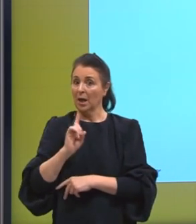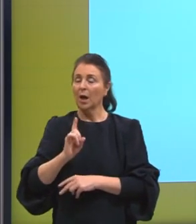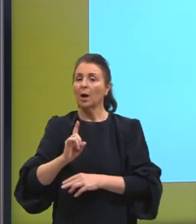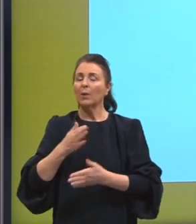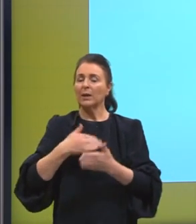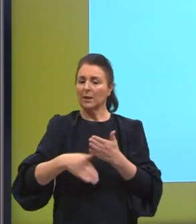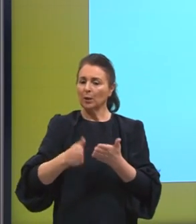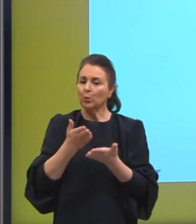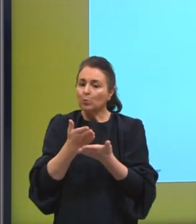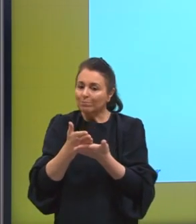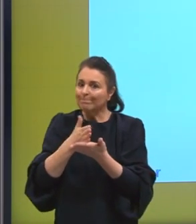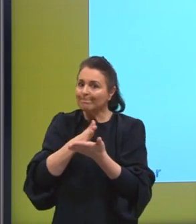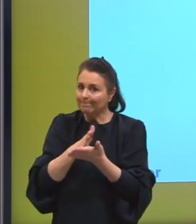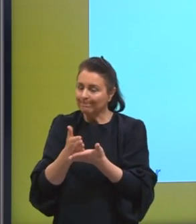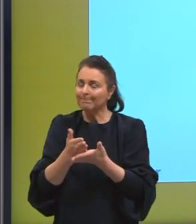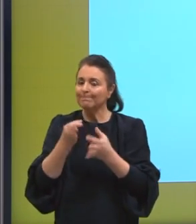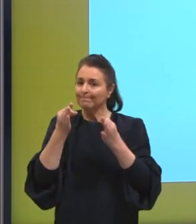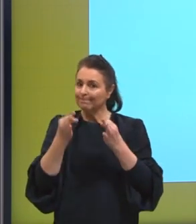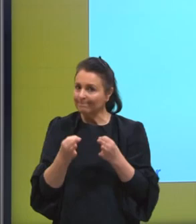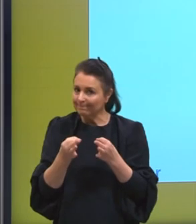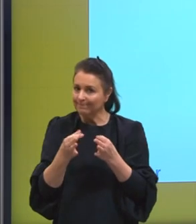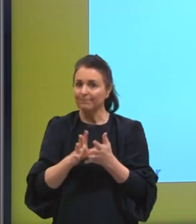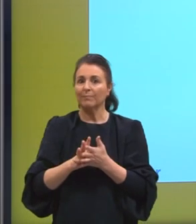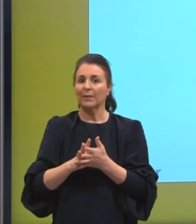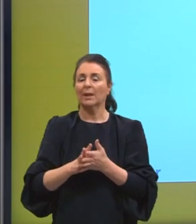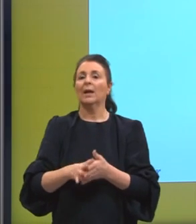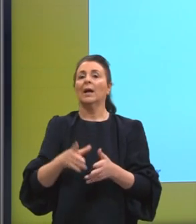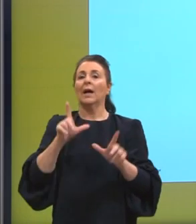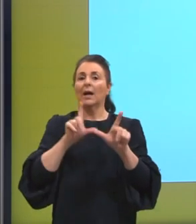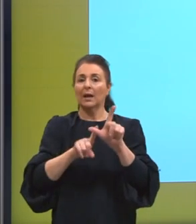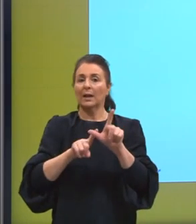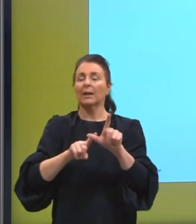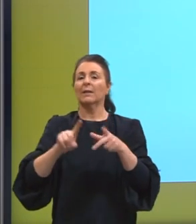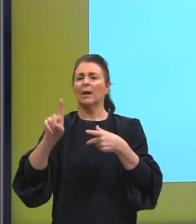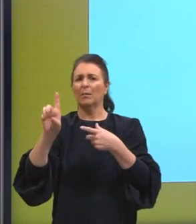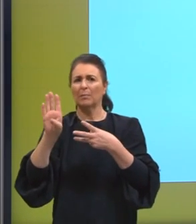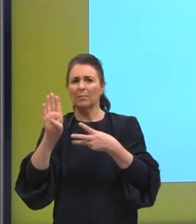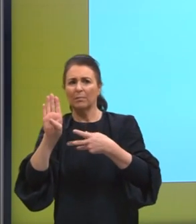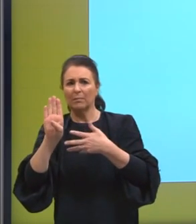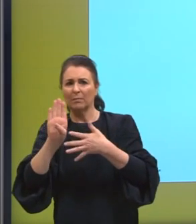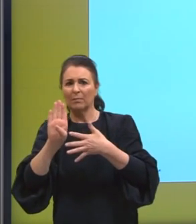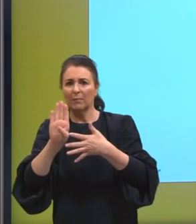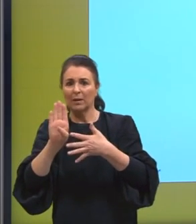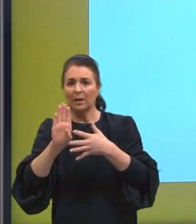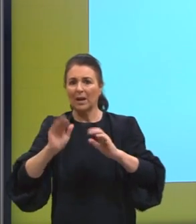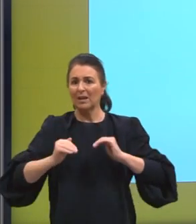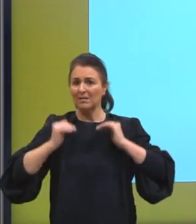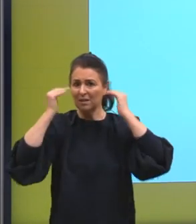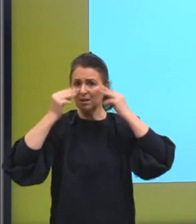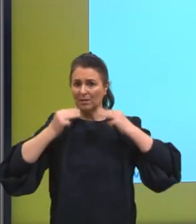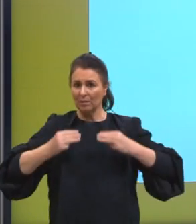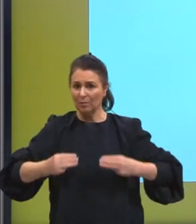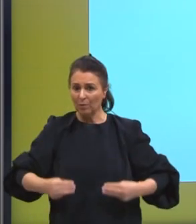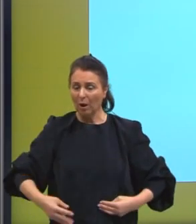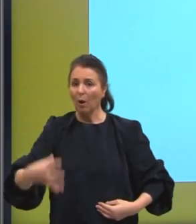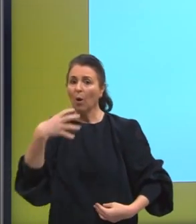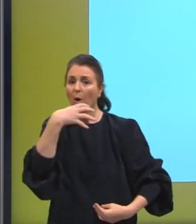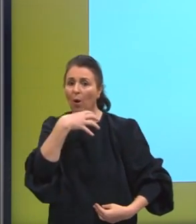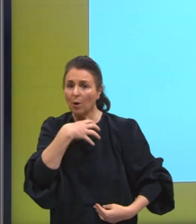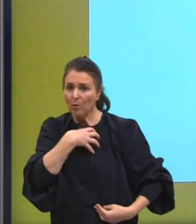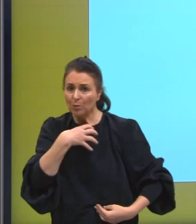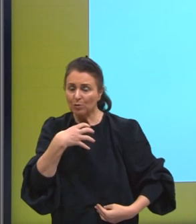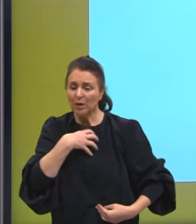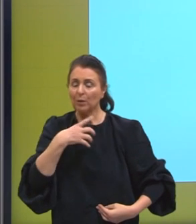olha só a alternativa correta a letra D a excelência moral é uma forma de disposição que se